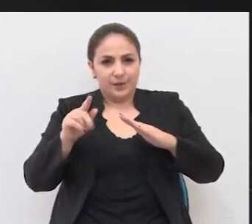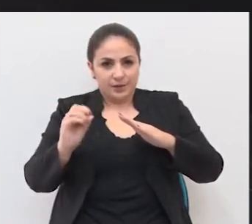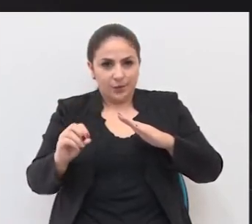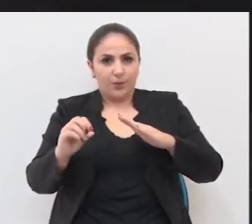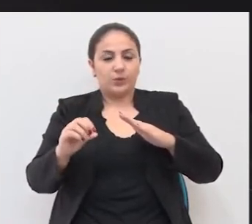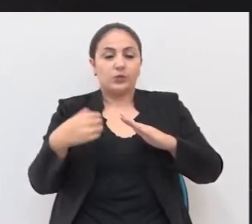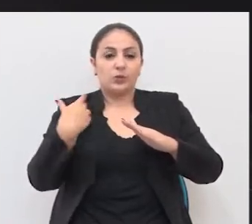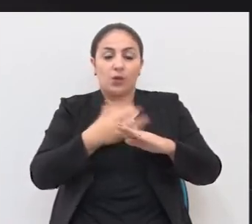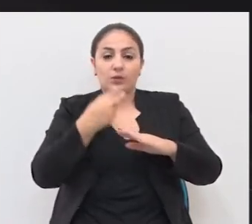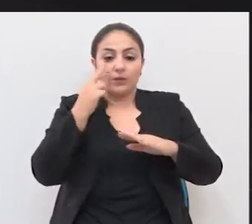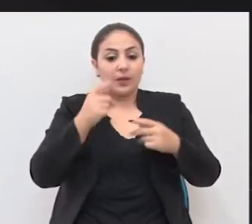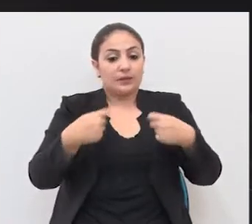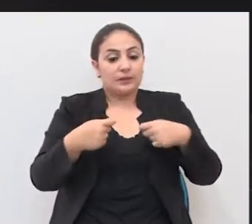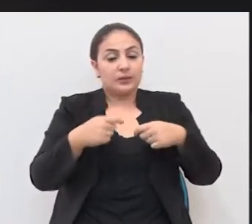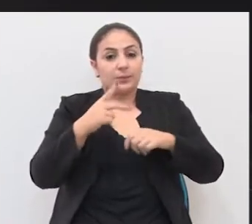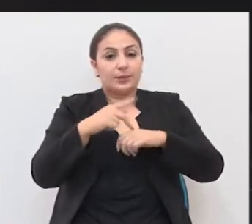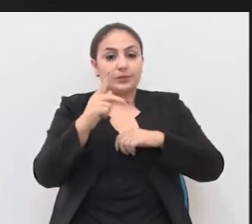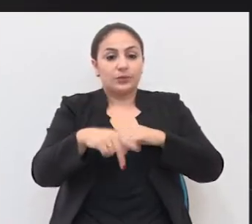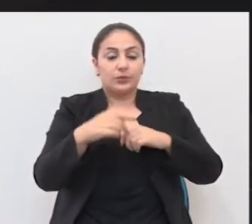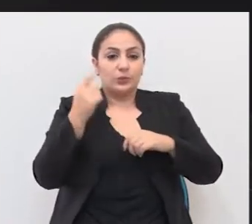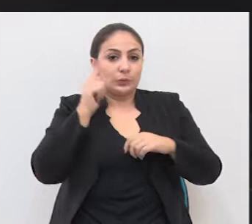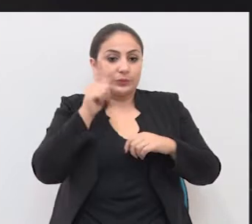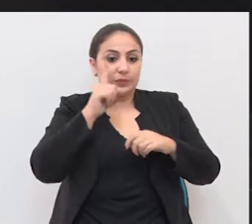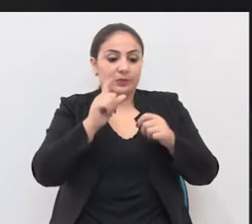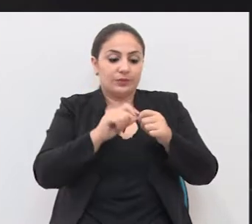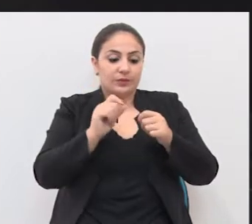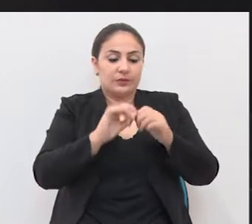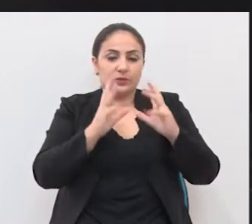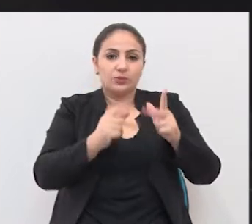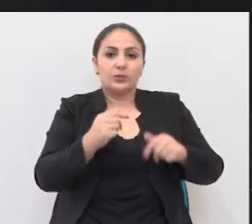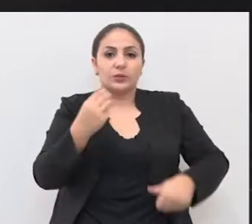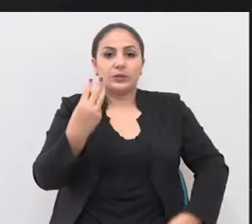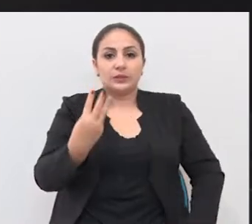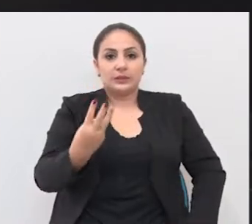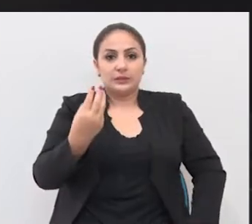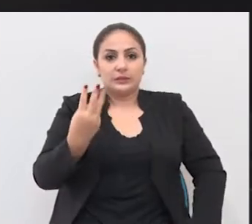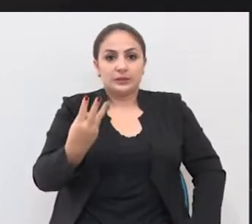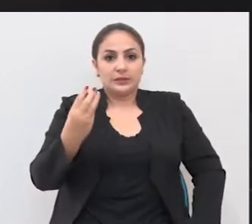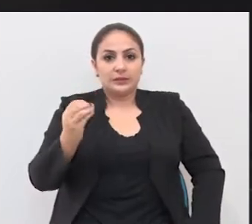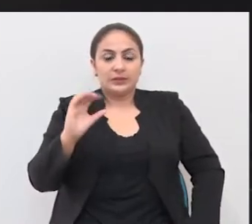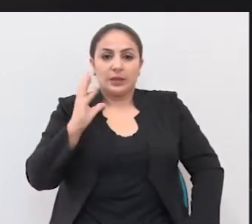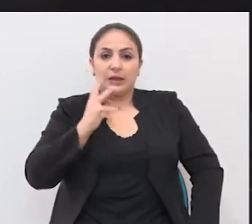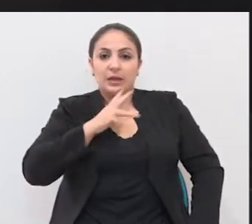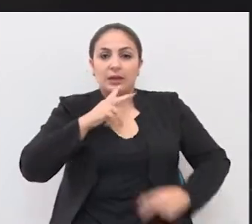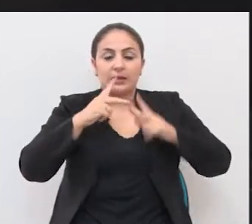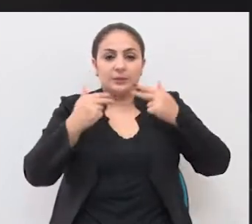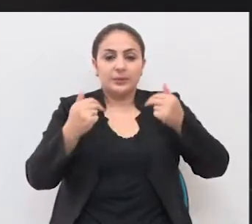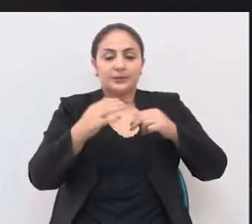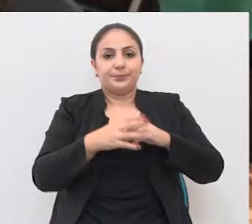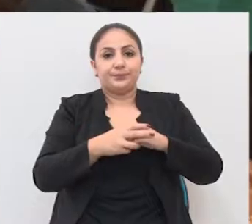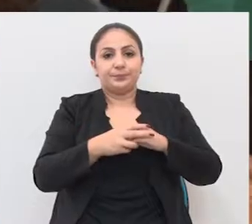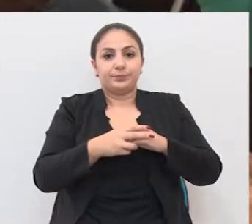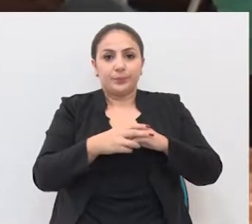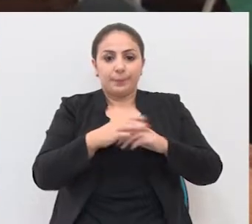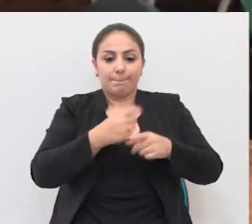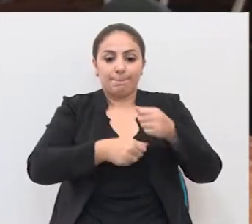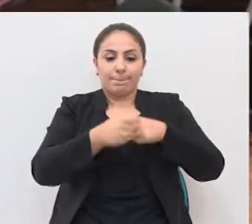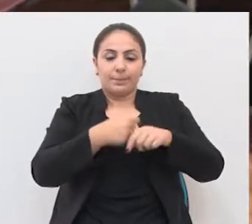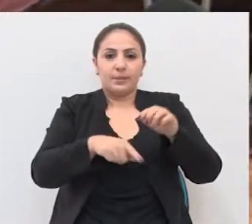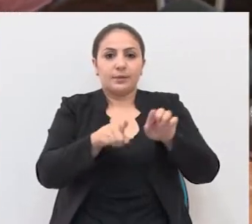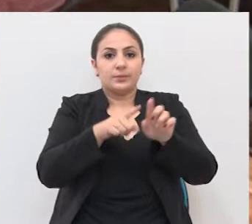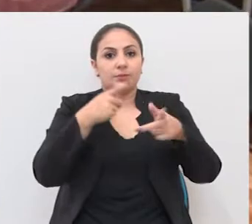a necessidade de Passo Fundo de ter um abrigo, a gente faz o que pode. Hoje a gente conta com 330 animais. O